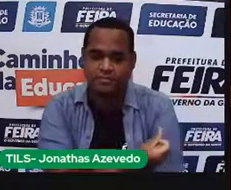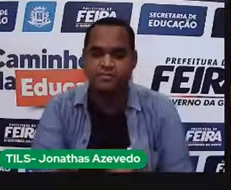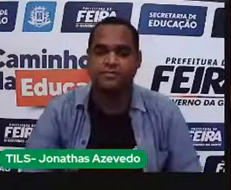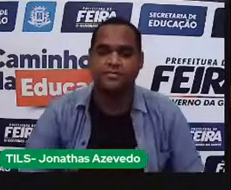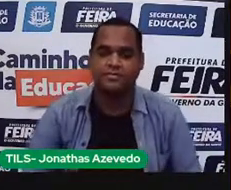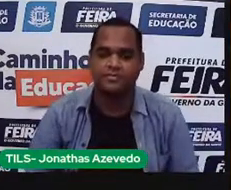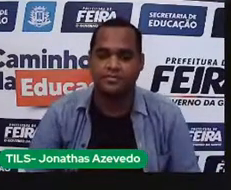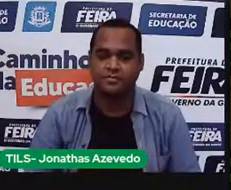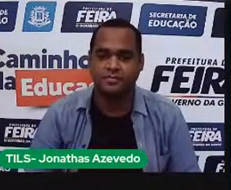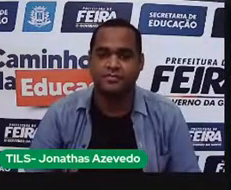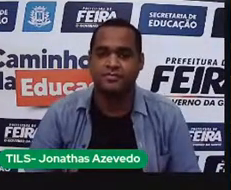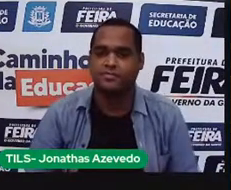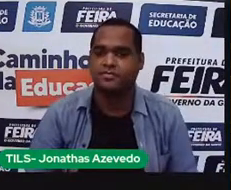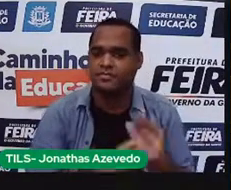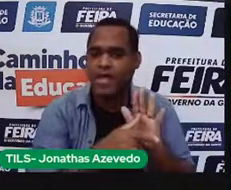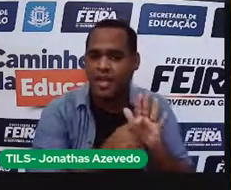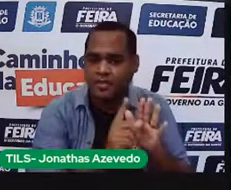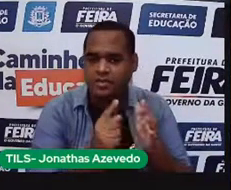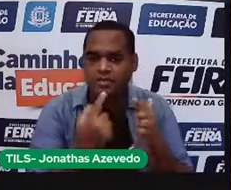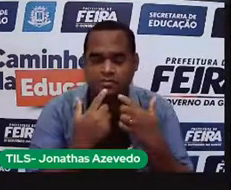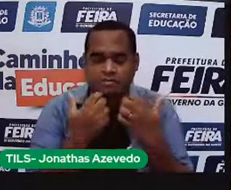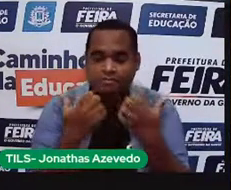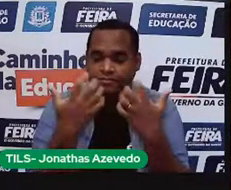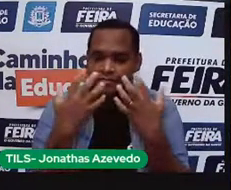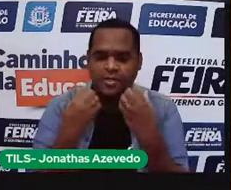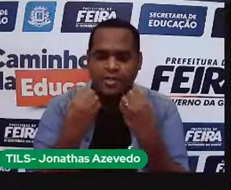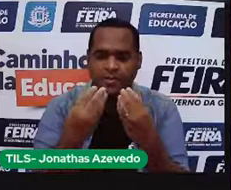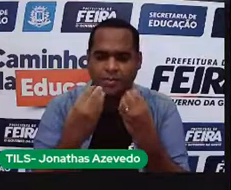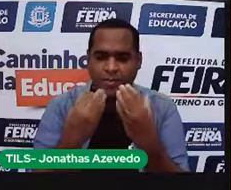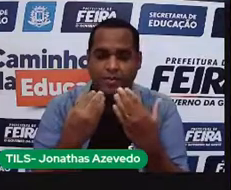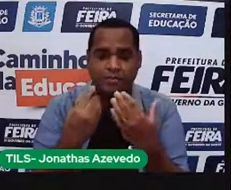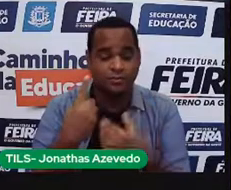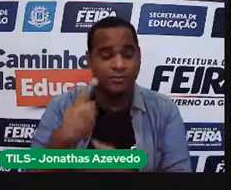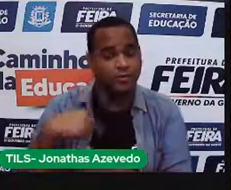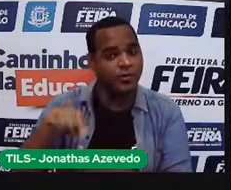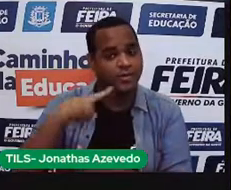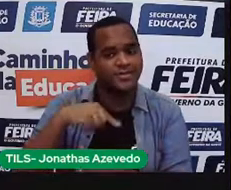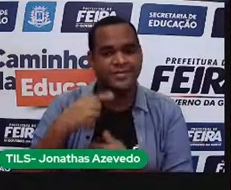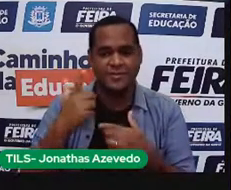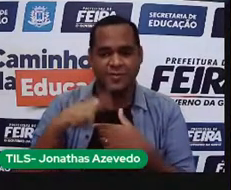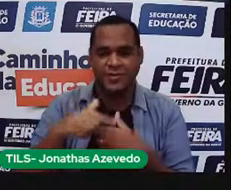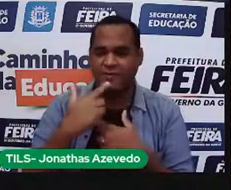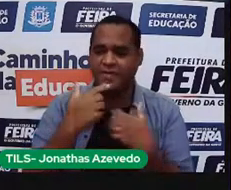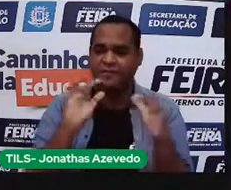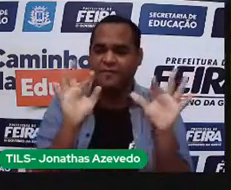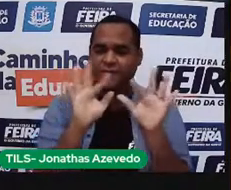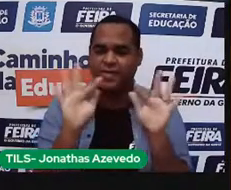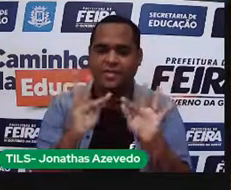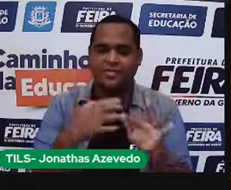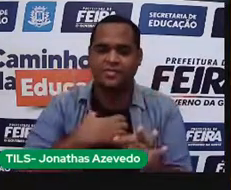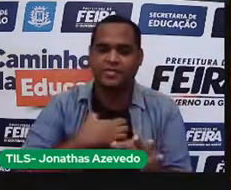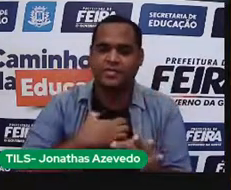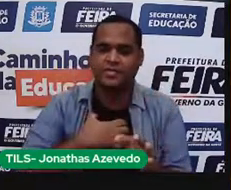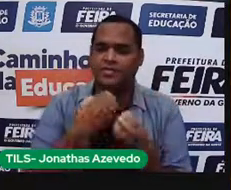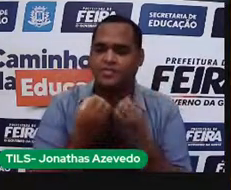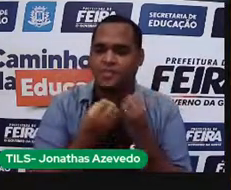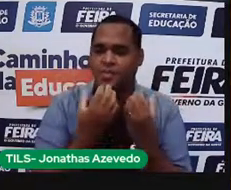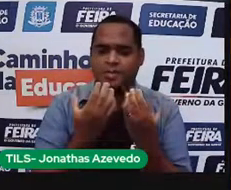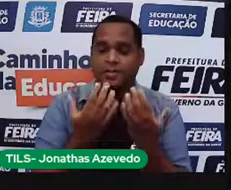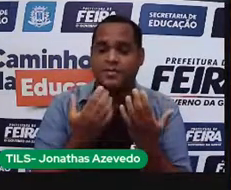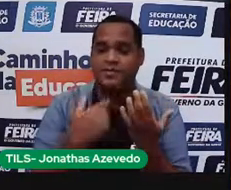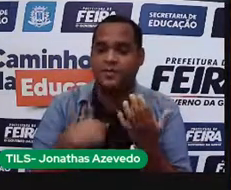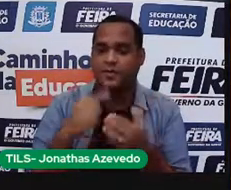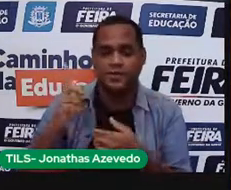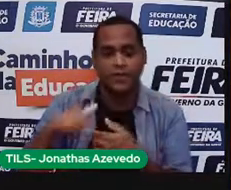Antes de tudo, que bom que vocês estão aqui comigo de novo, eu fico muito feliz de tê-los aqui. E vamos